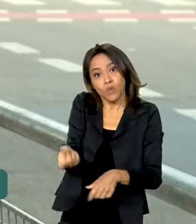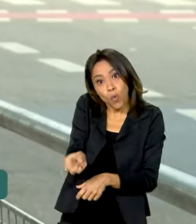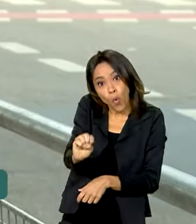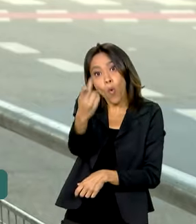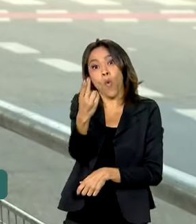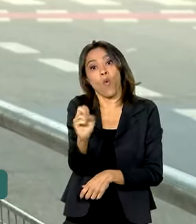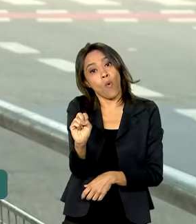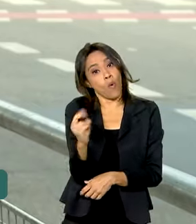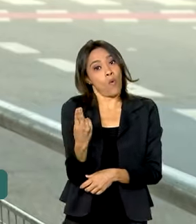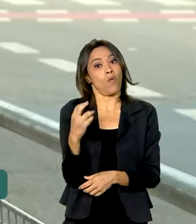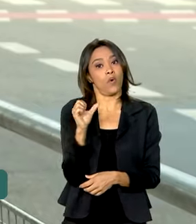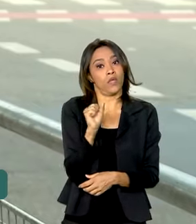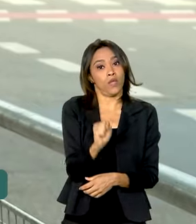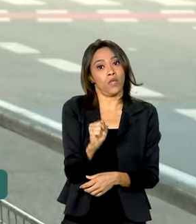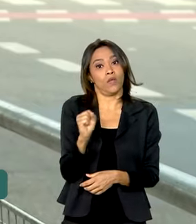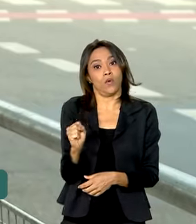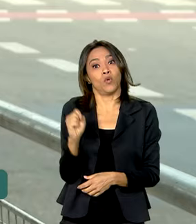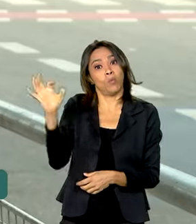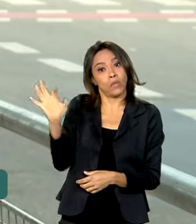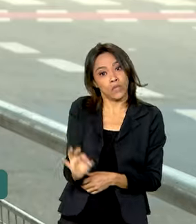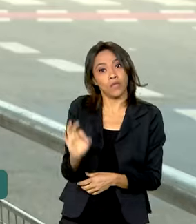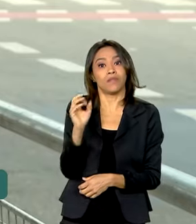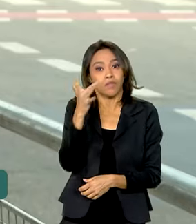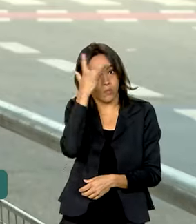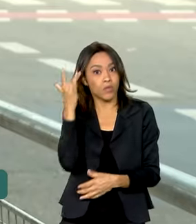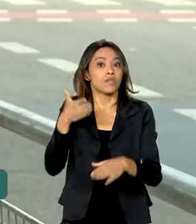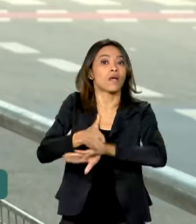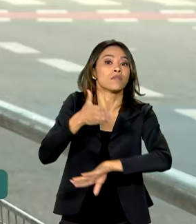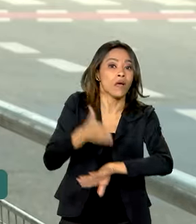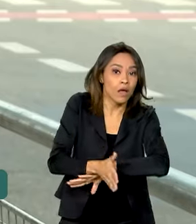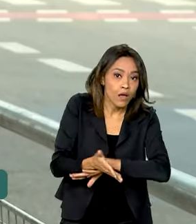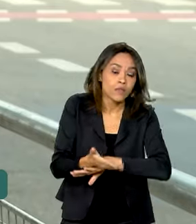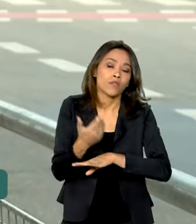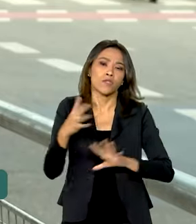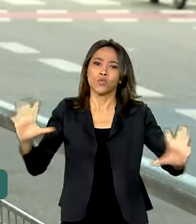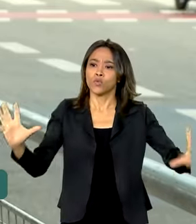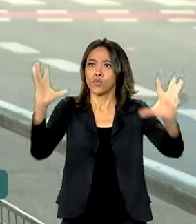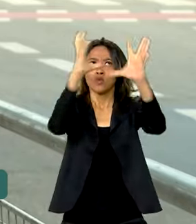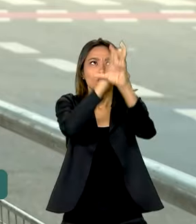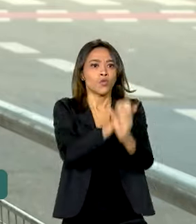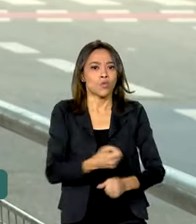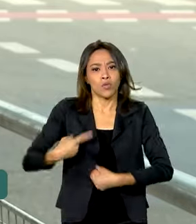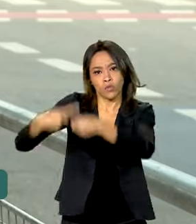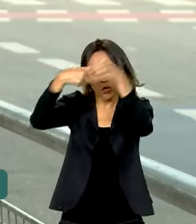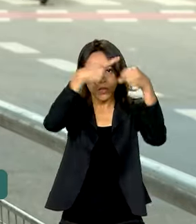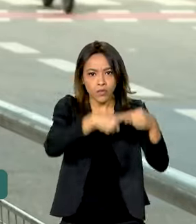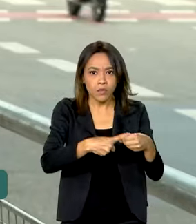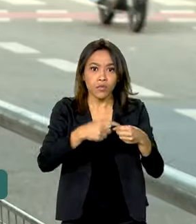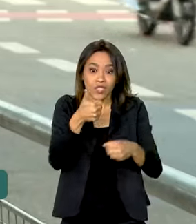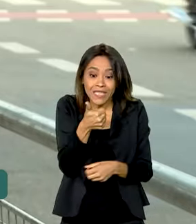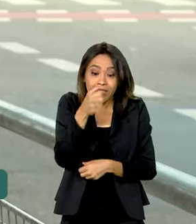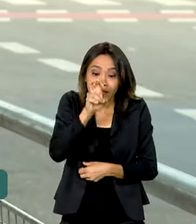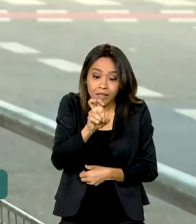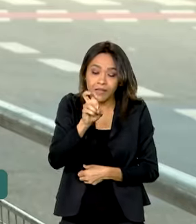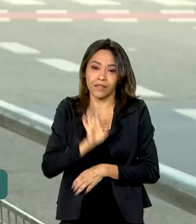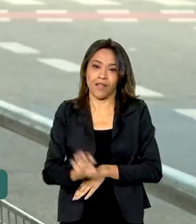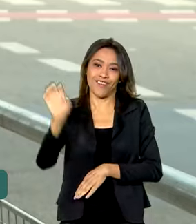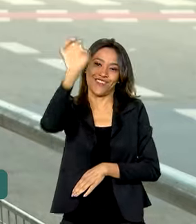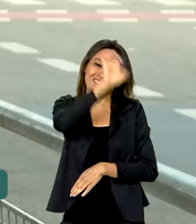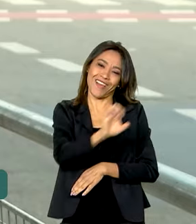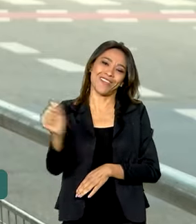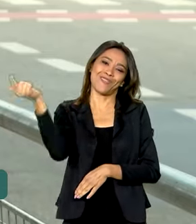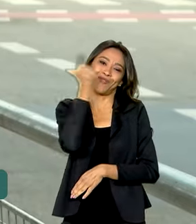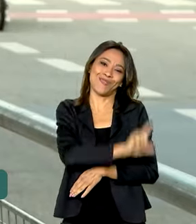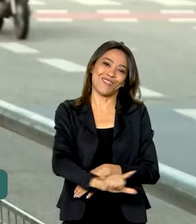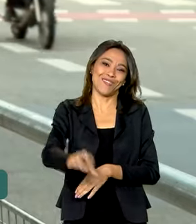% da população. Agora, no total, todos os municípios de 15 estados já serão